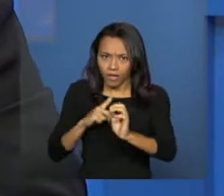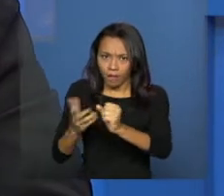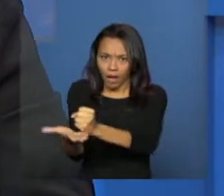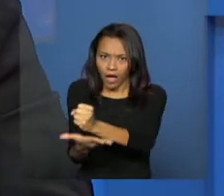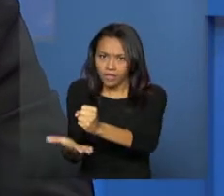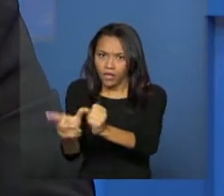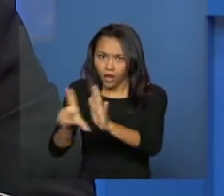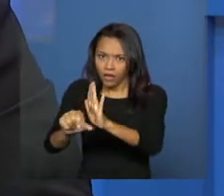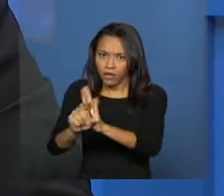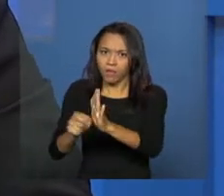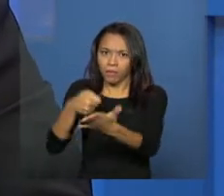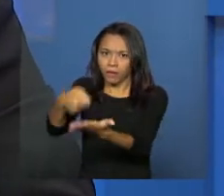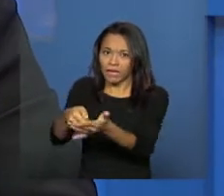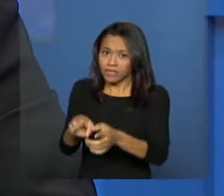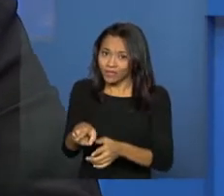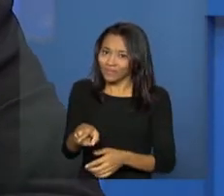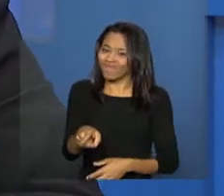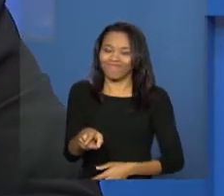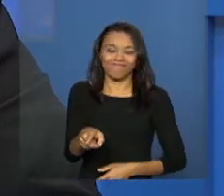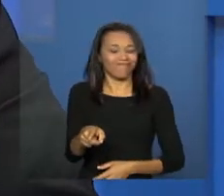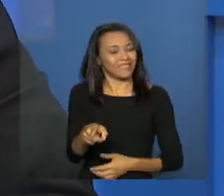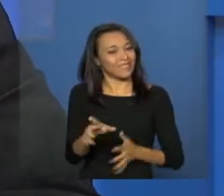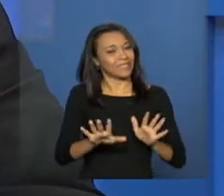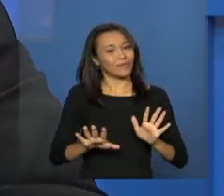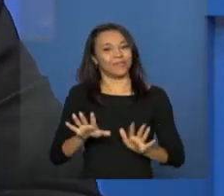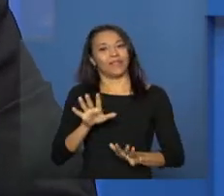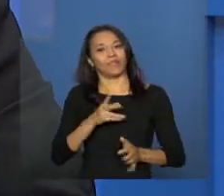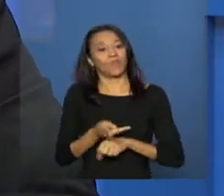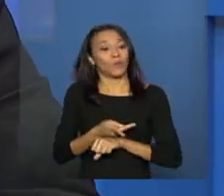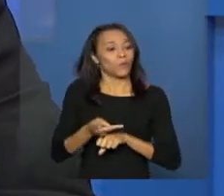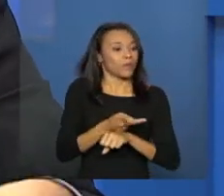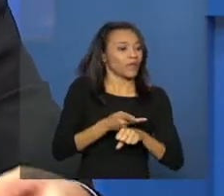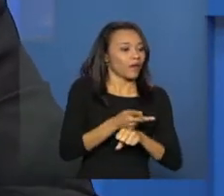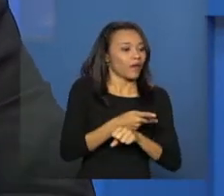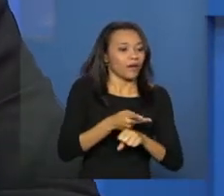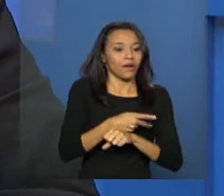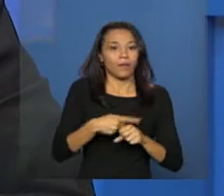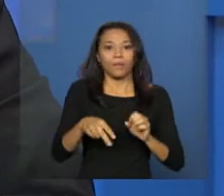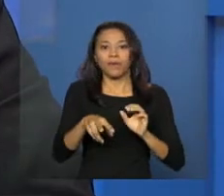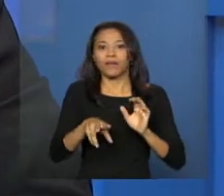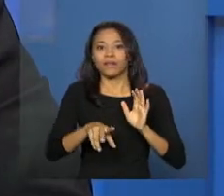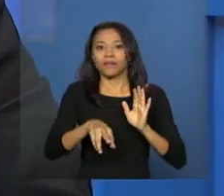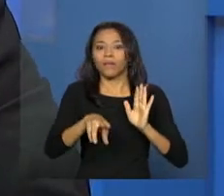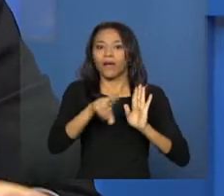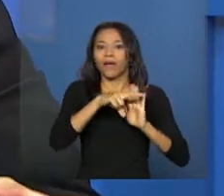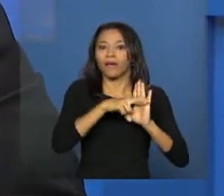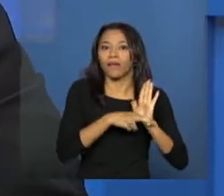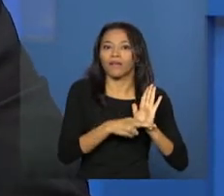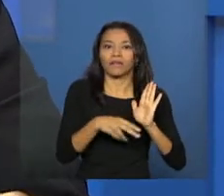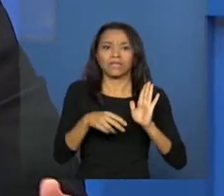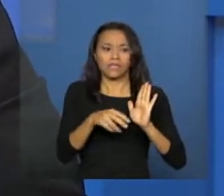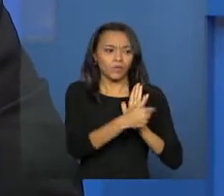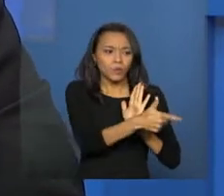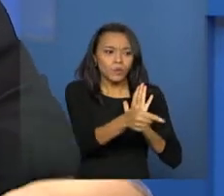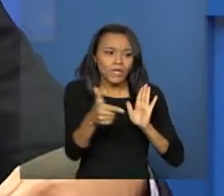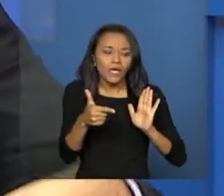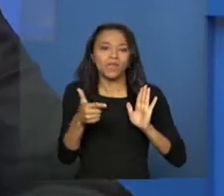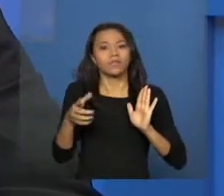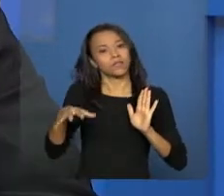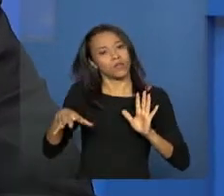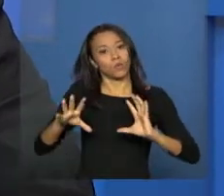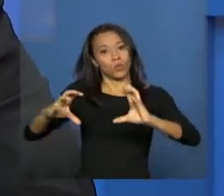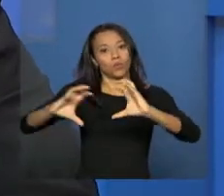tem que se preocupar primeiro em verificar a existência dessa norma, se não existe, trabalhar para que ela venha a existir, porque com relação à